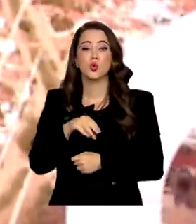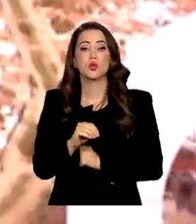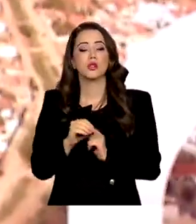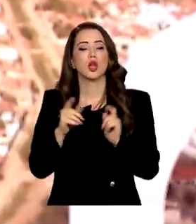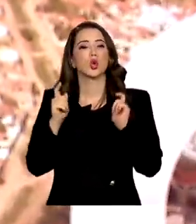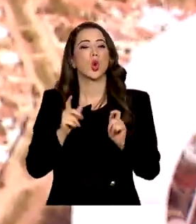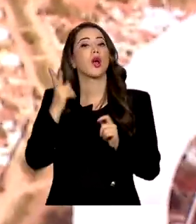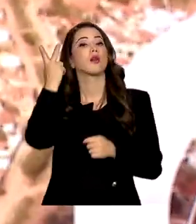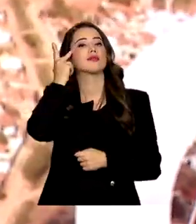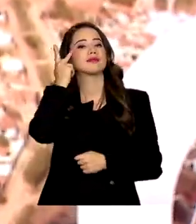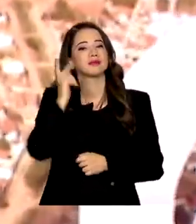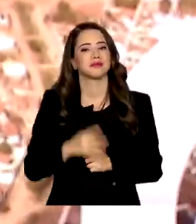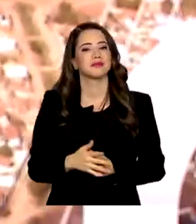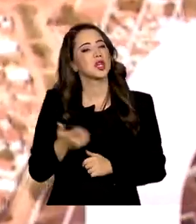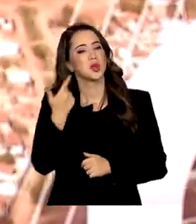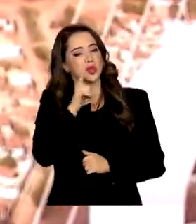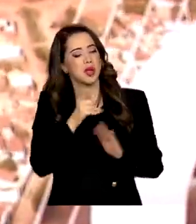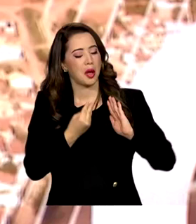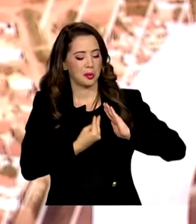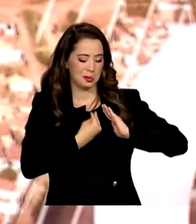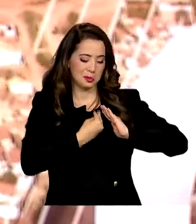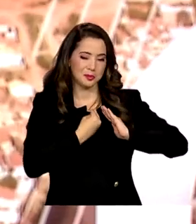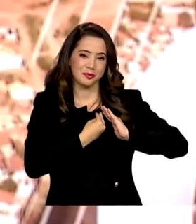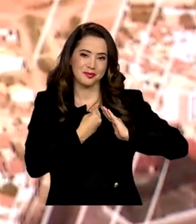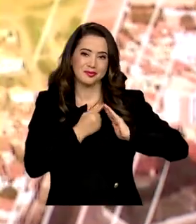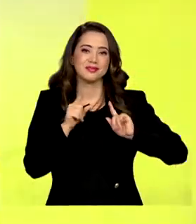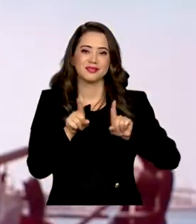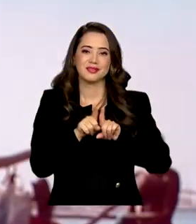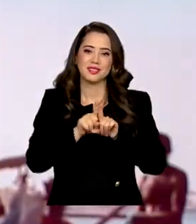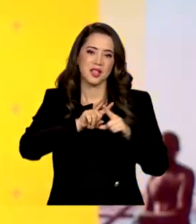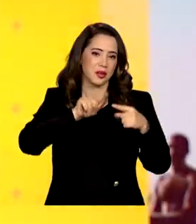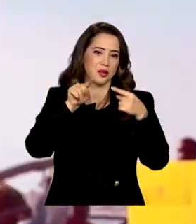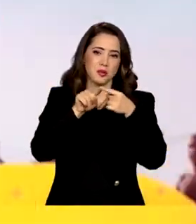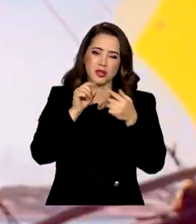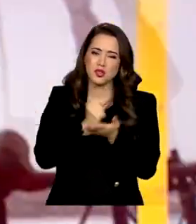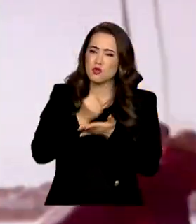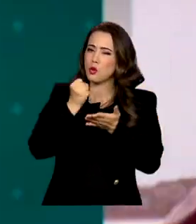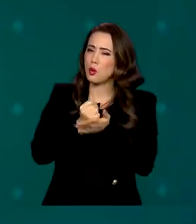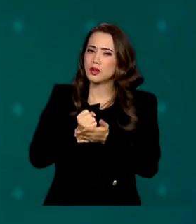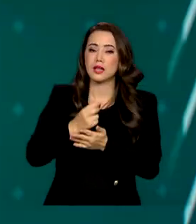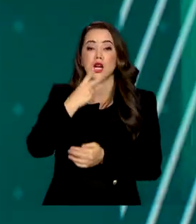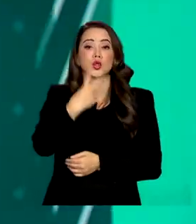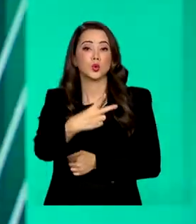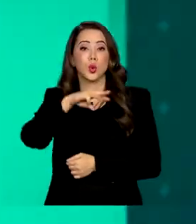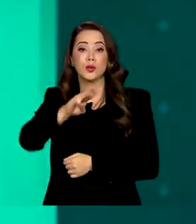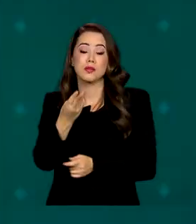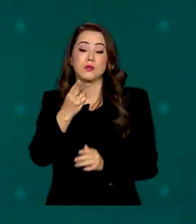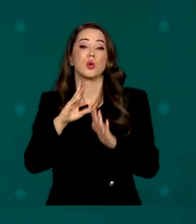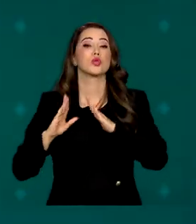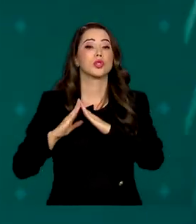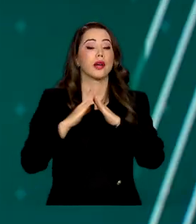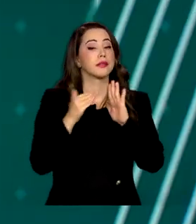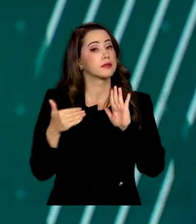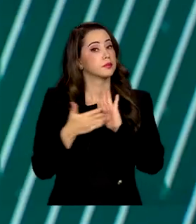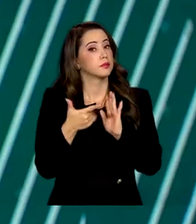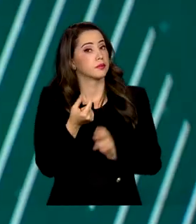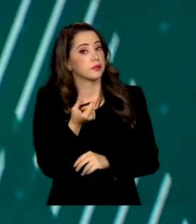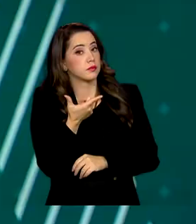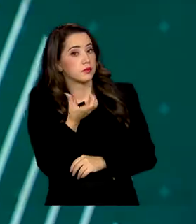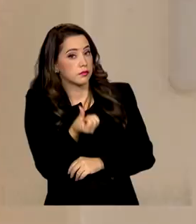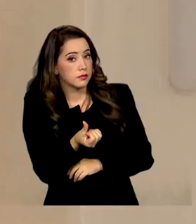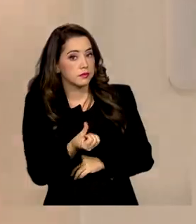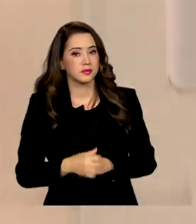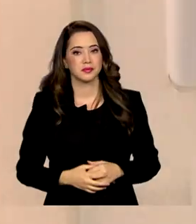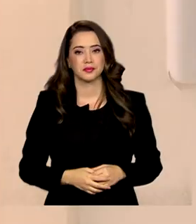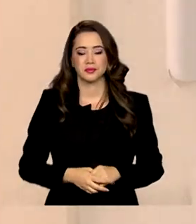beneficiários do programa Minha Casa Minha Vida, que tem a meta de contratar 2 milhões de moradias até 2026.